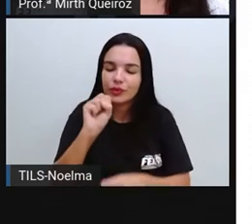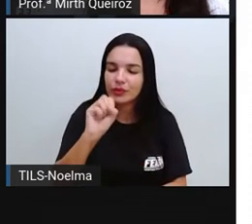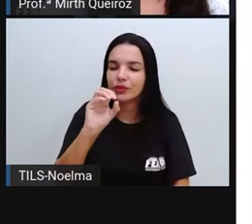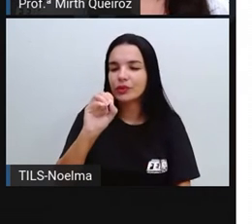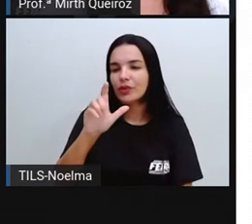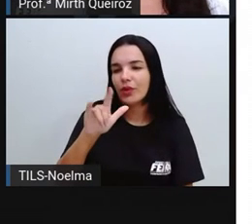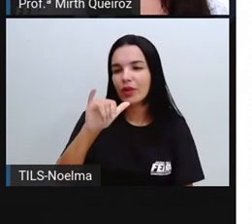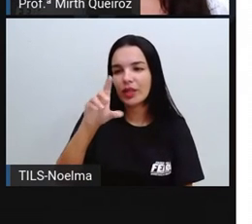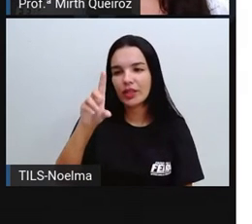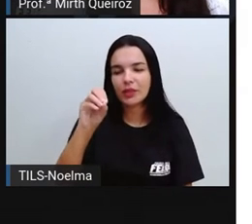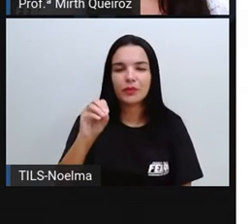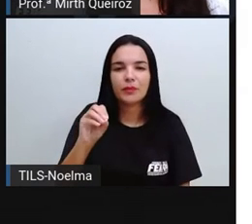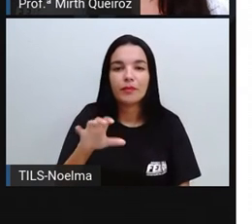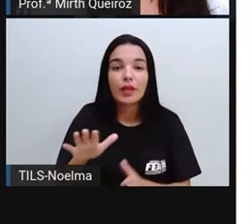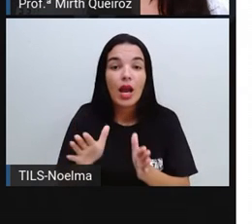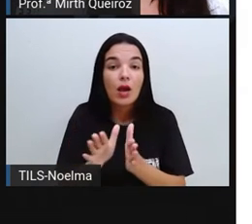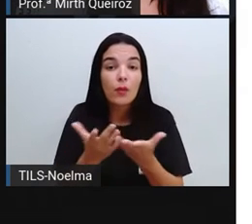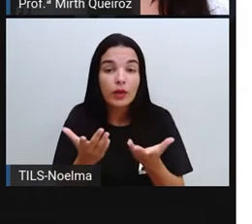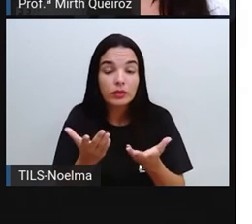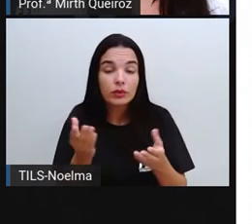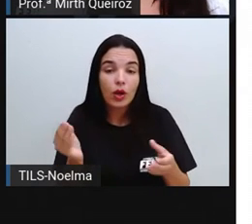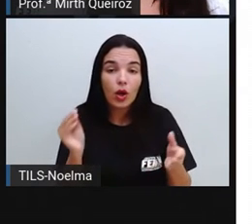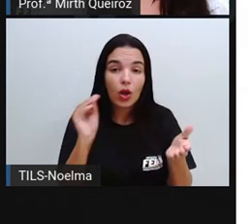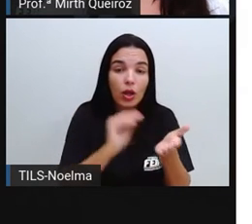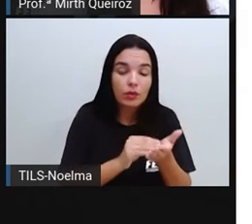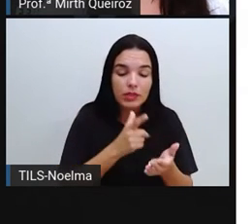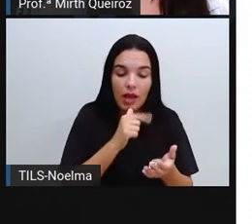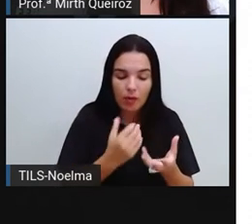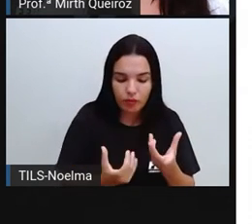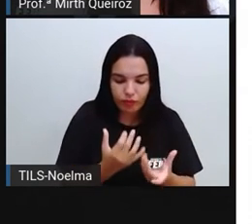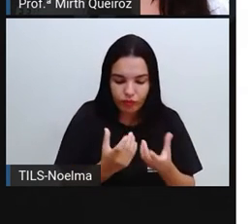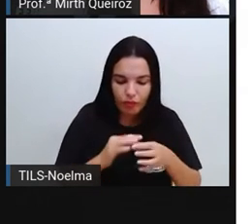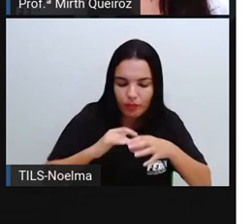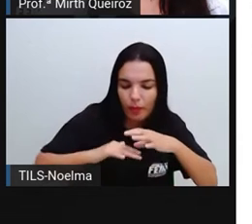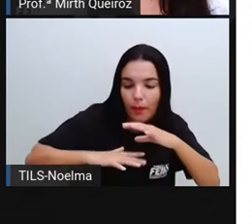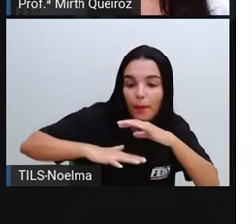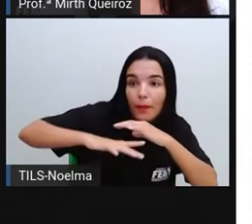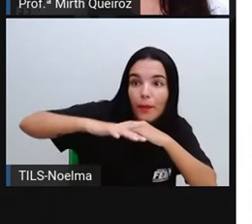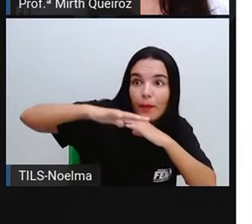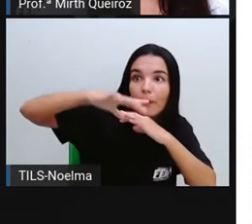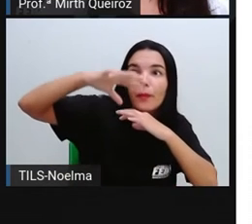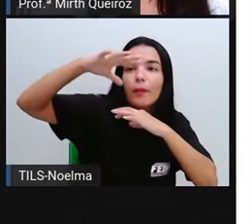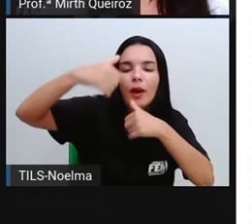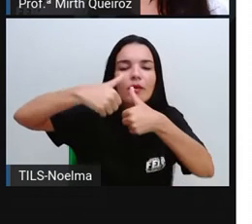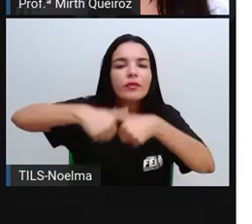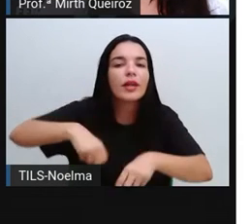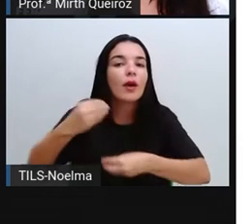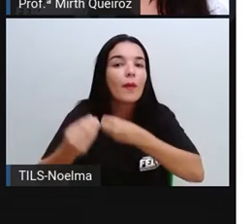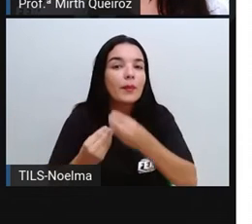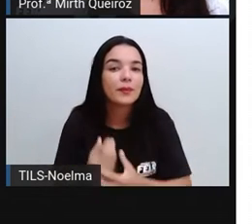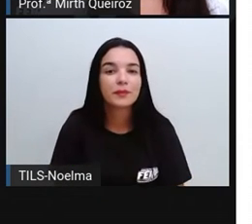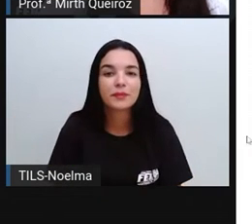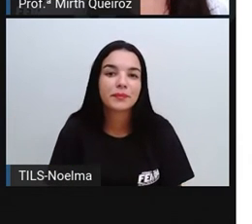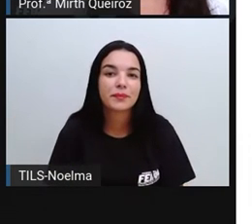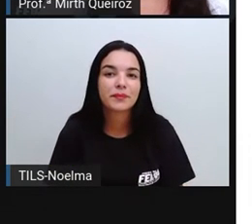Sólido. Quando colocamos a água para ferver, ela vira vapor. E a água está em qual estado?